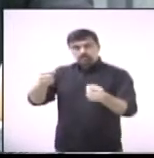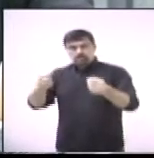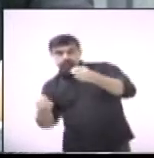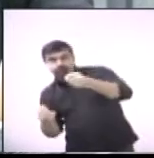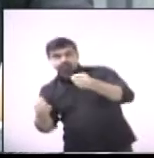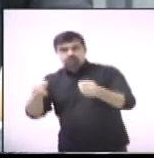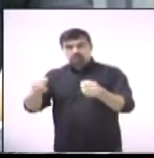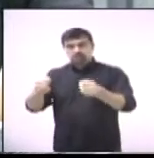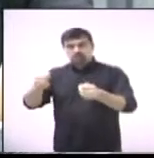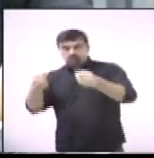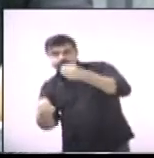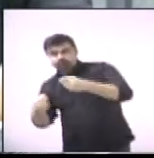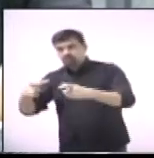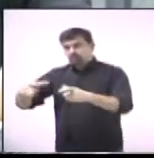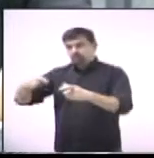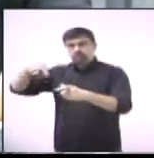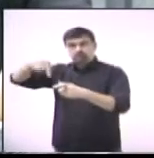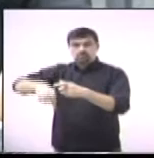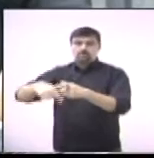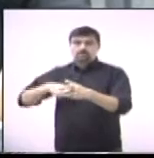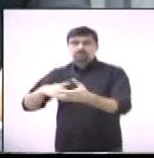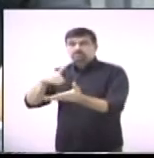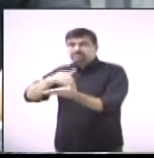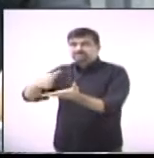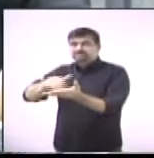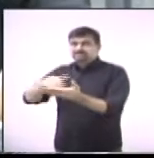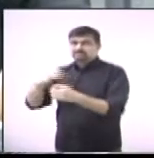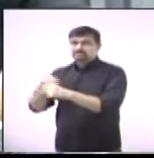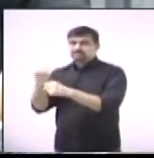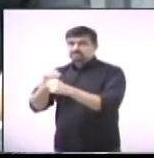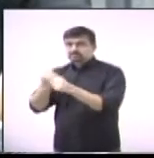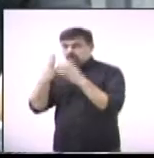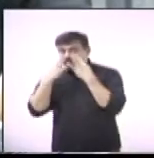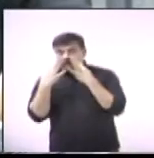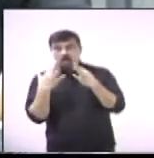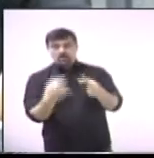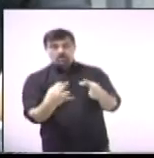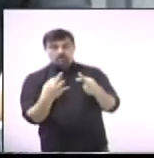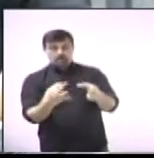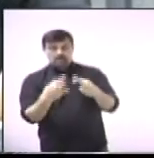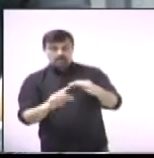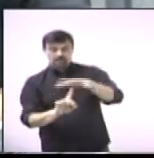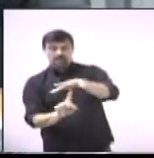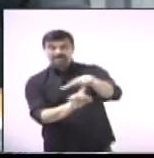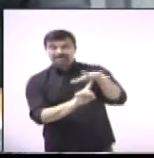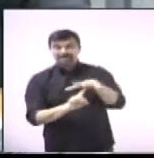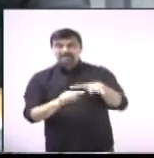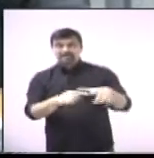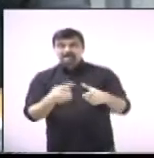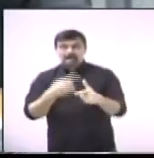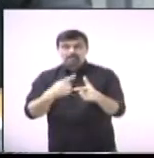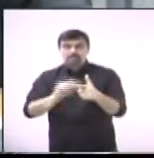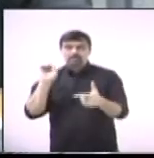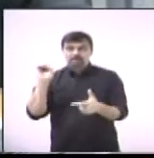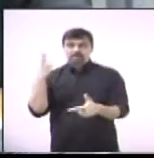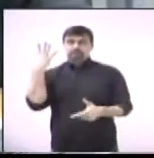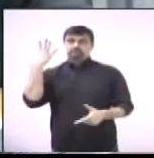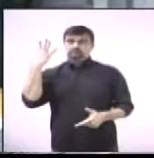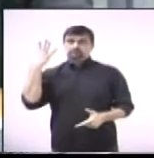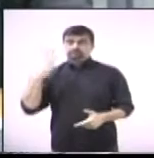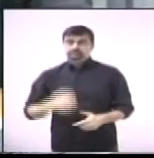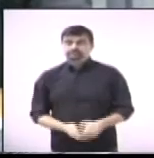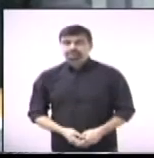também depois fazer uma indicação à secretária de obras que dê uma atenção e veja o que acontece lá para resolver o problema de uma vez por todas.